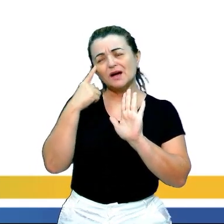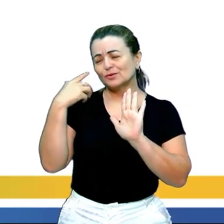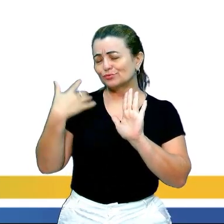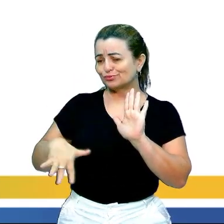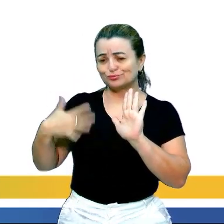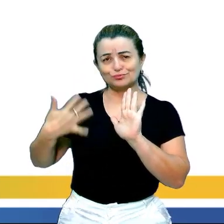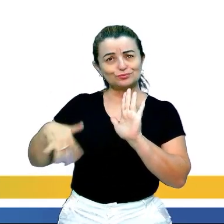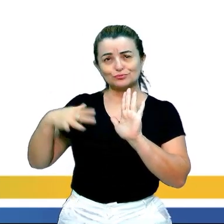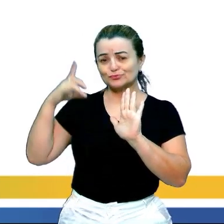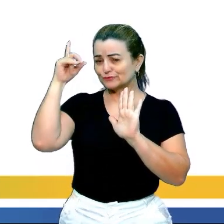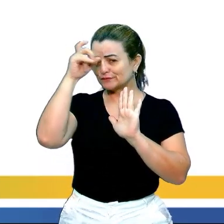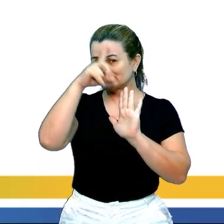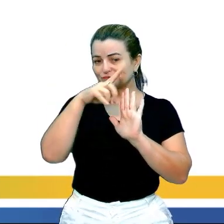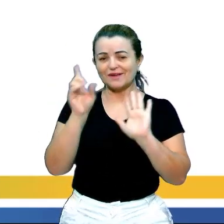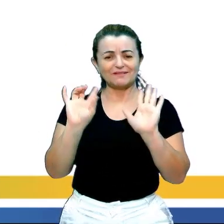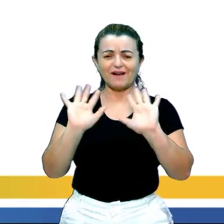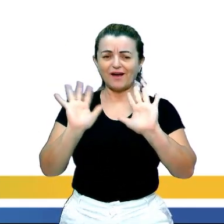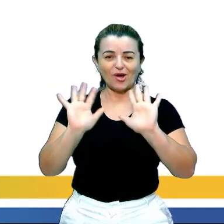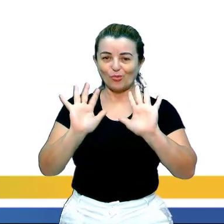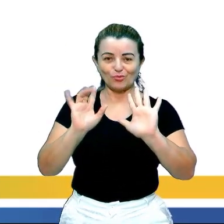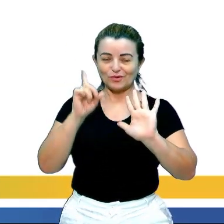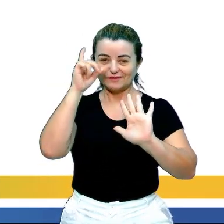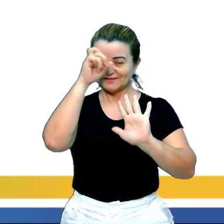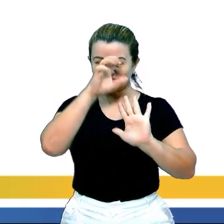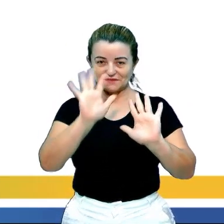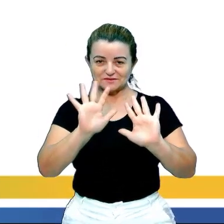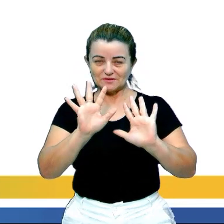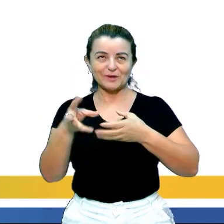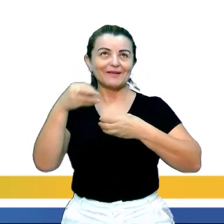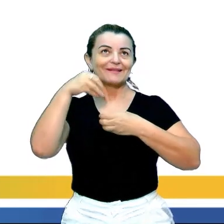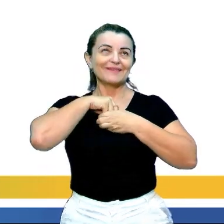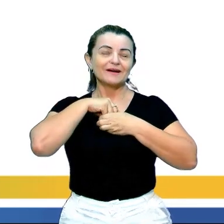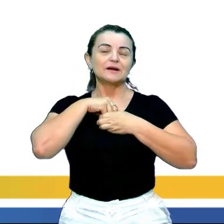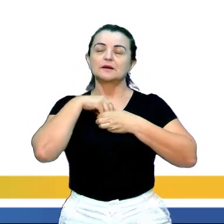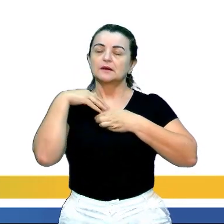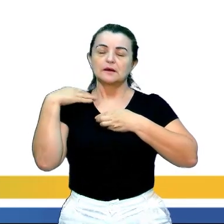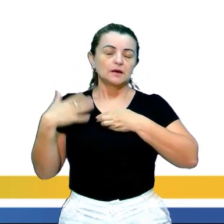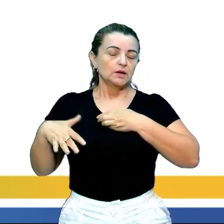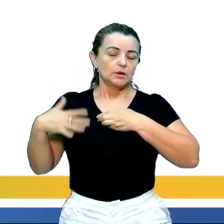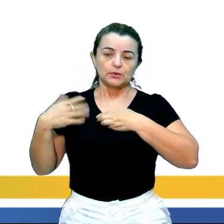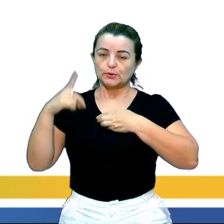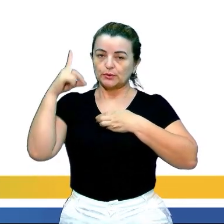ela não é difícil. É uma coisa que você internalizou, mas que isso pode ser mudado.